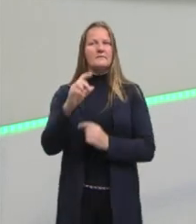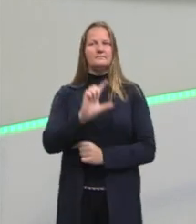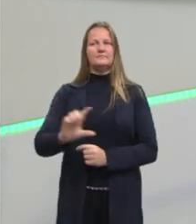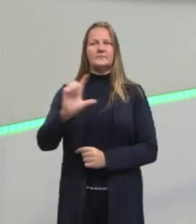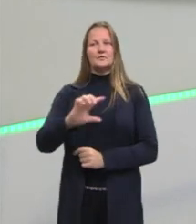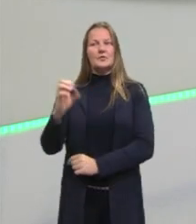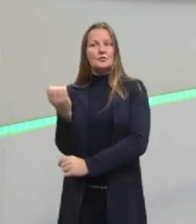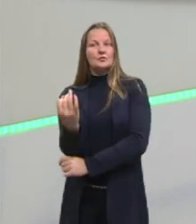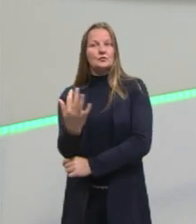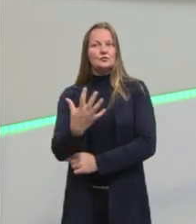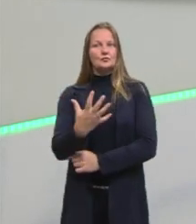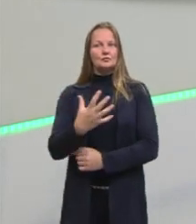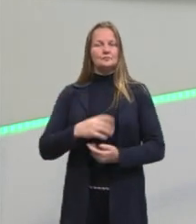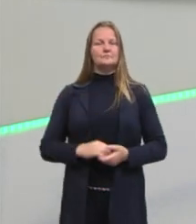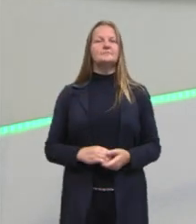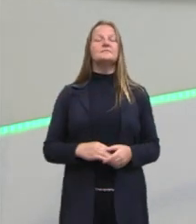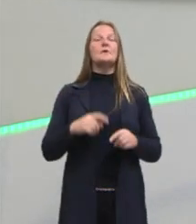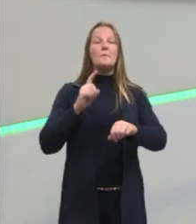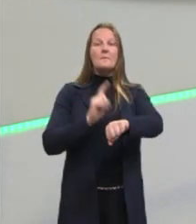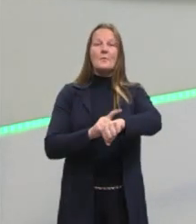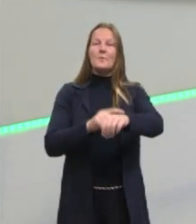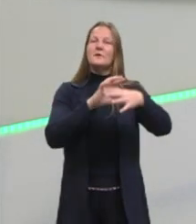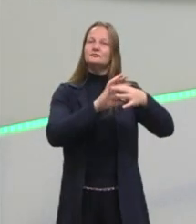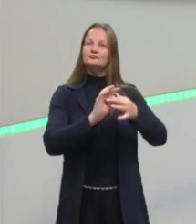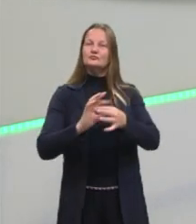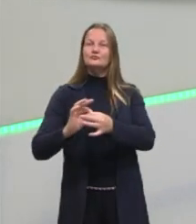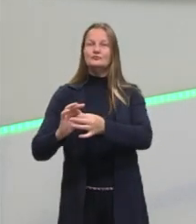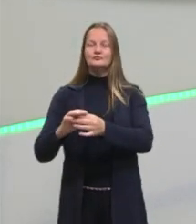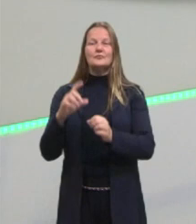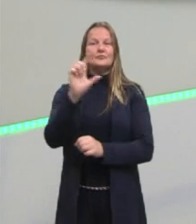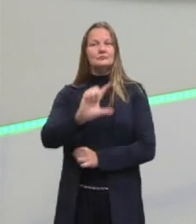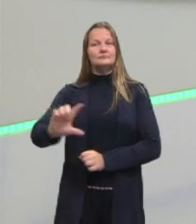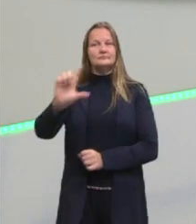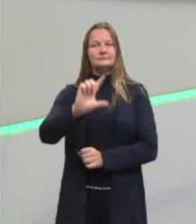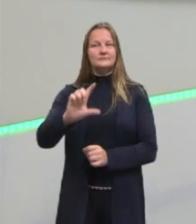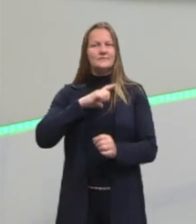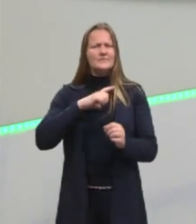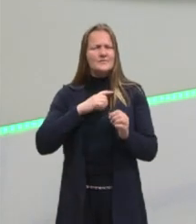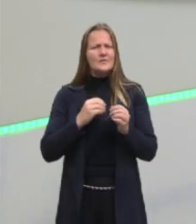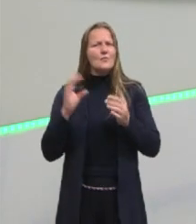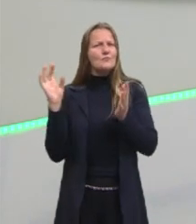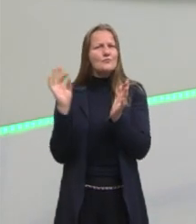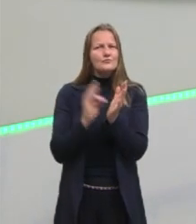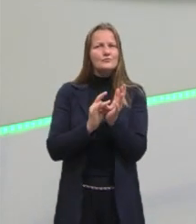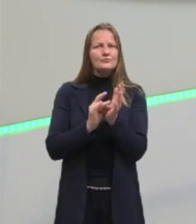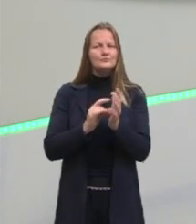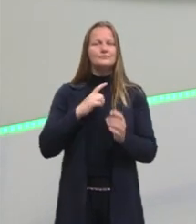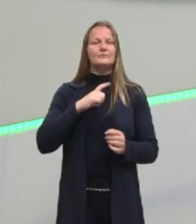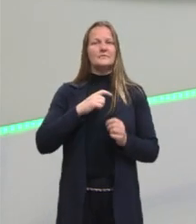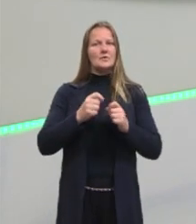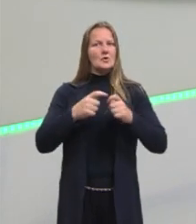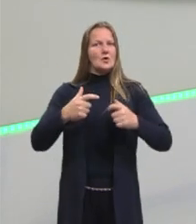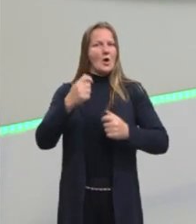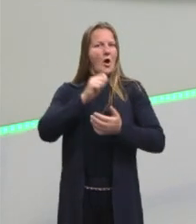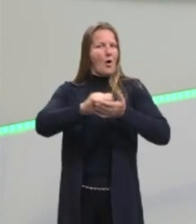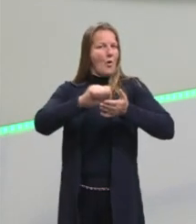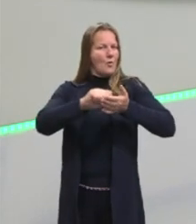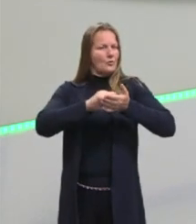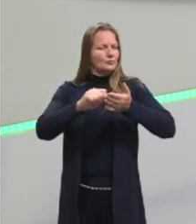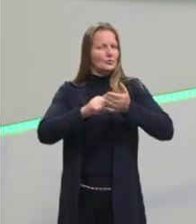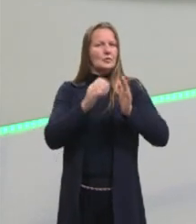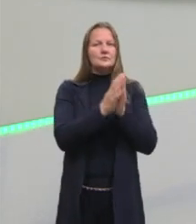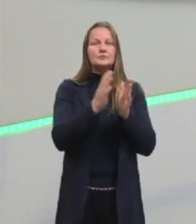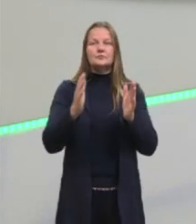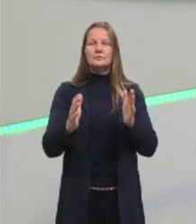Então, nós estamos num momento no qual a literatura, ela se consolida. Nós temos grandes autores nesse período,